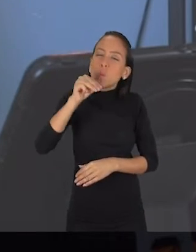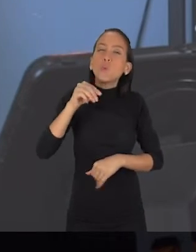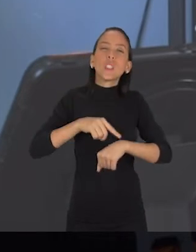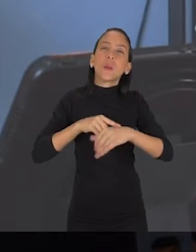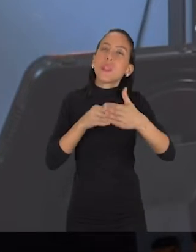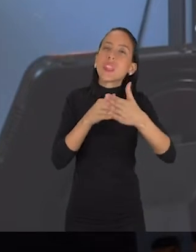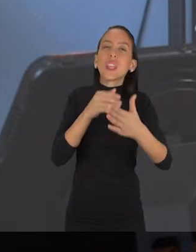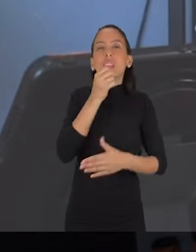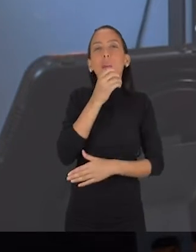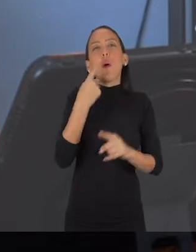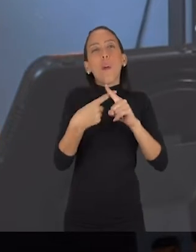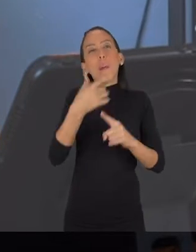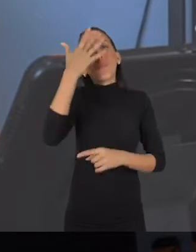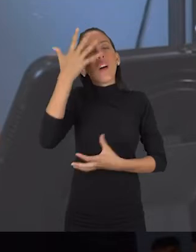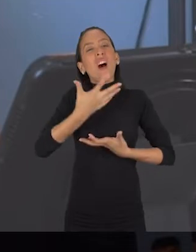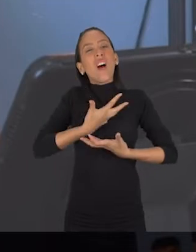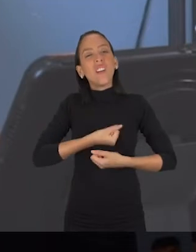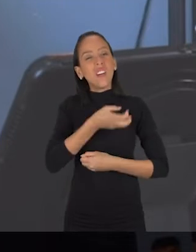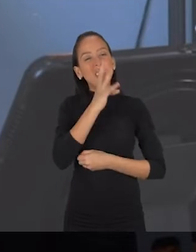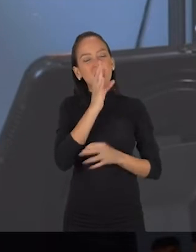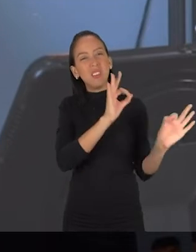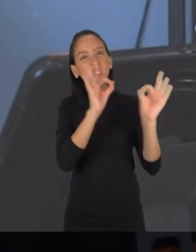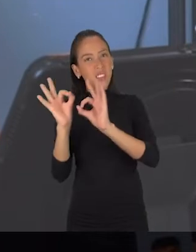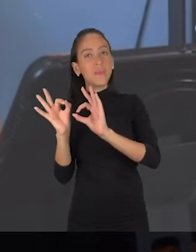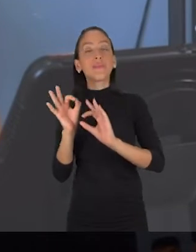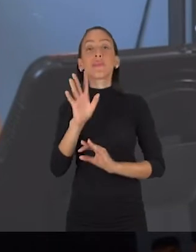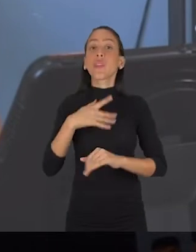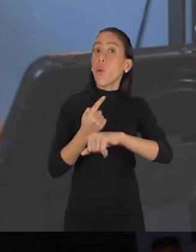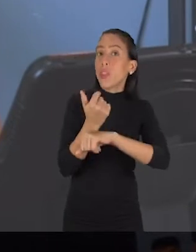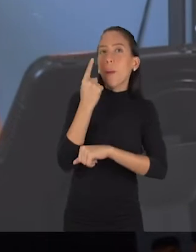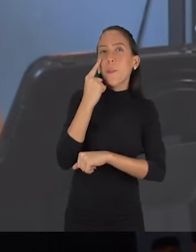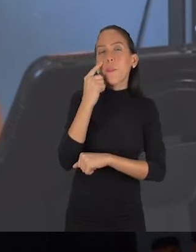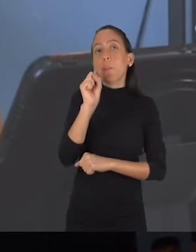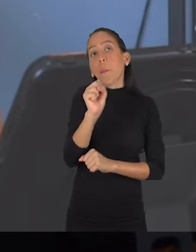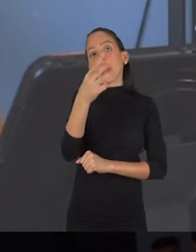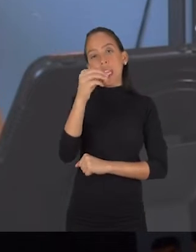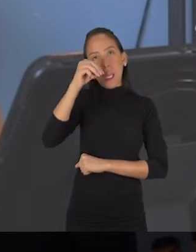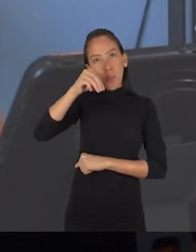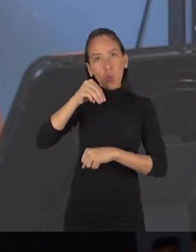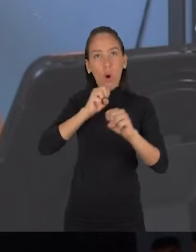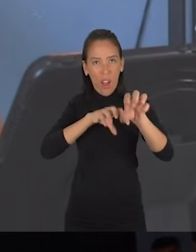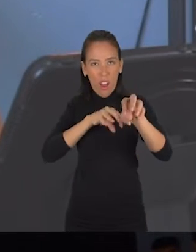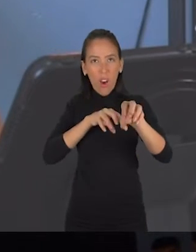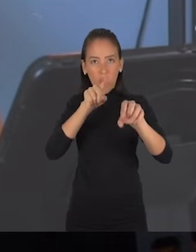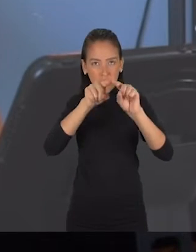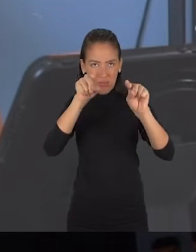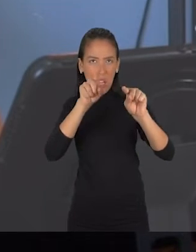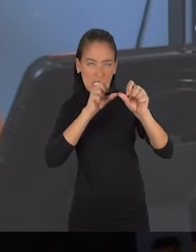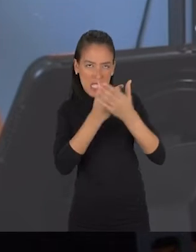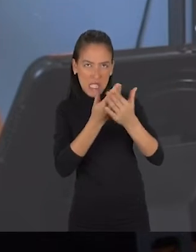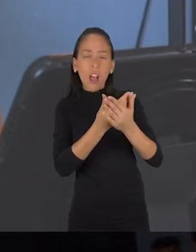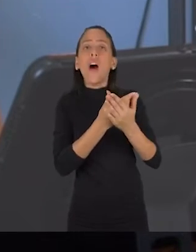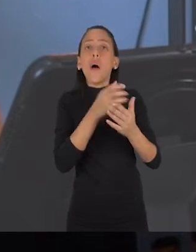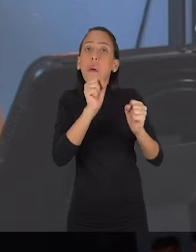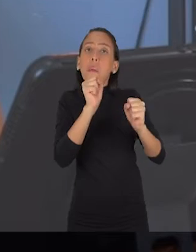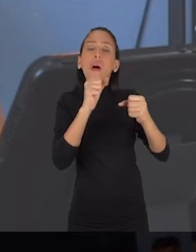minutos, porque realmente fica cansativo. Ou então eu vou te dar uma sugestão. Em vez de você fazer uma aula de 30 minutos, por que você não